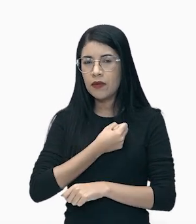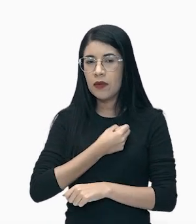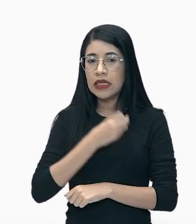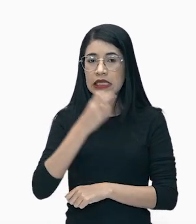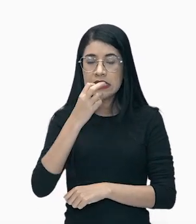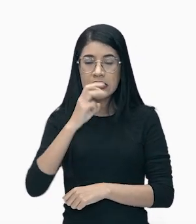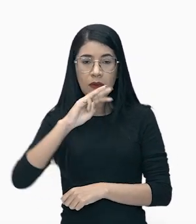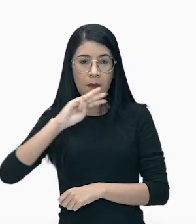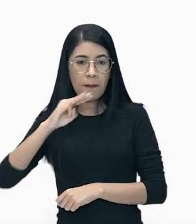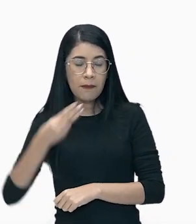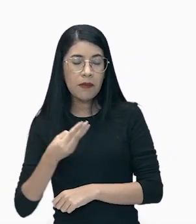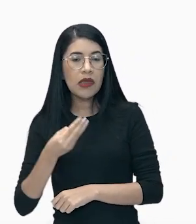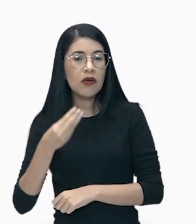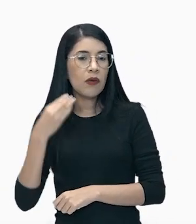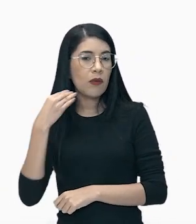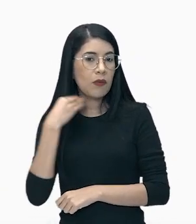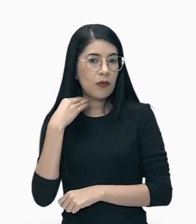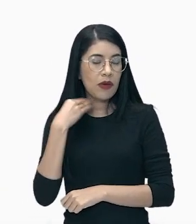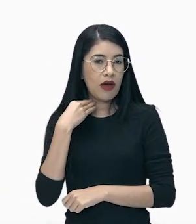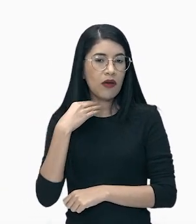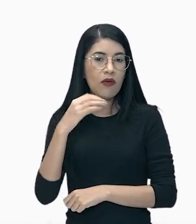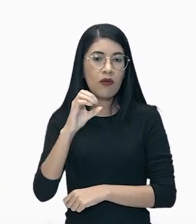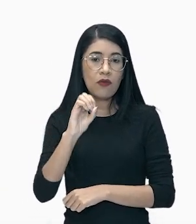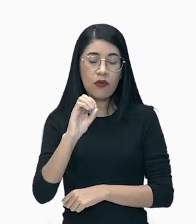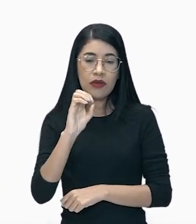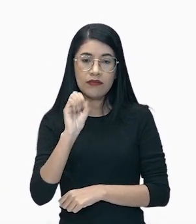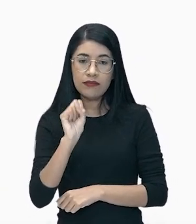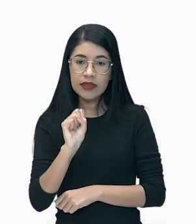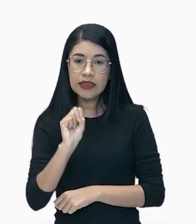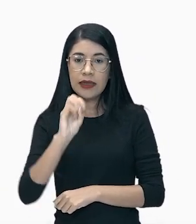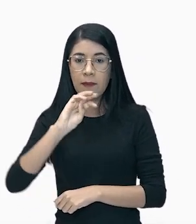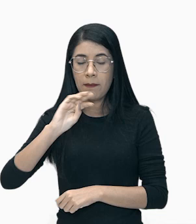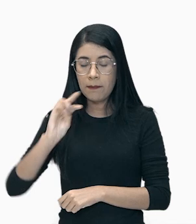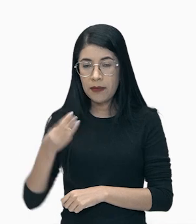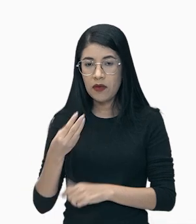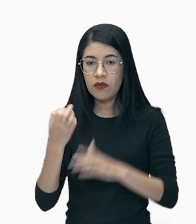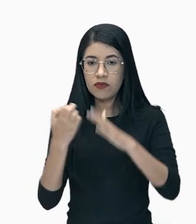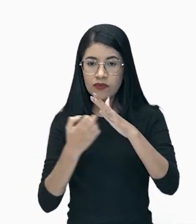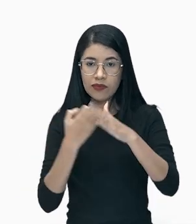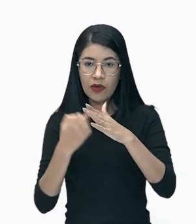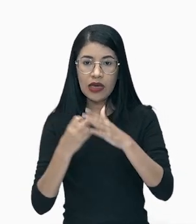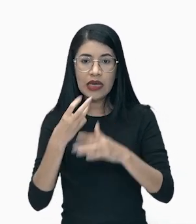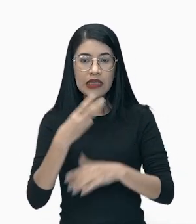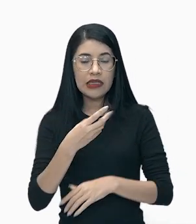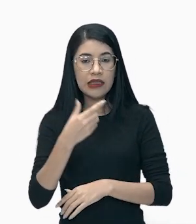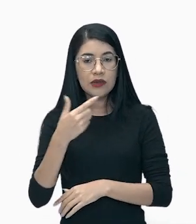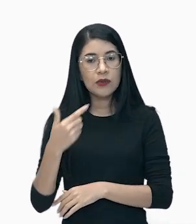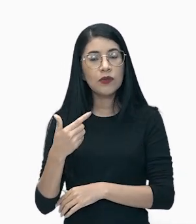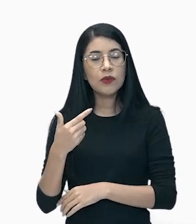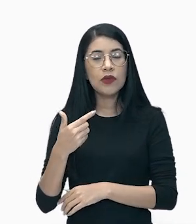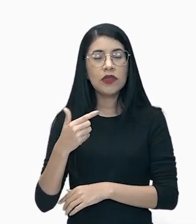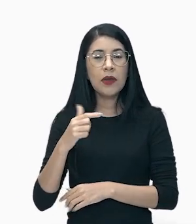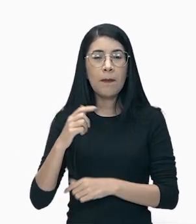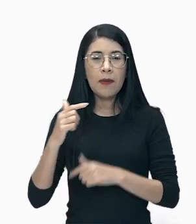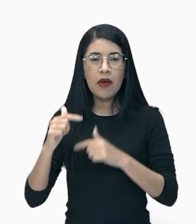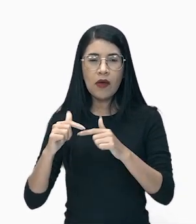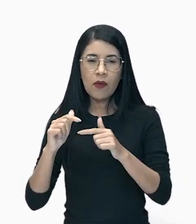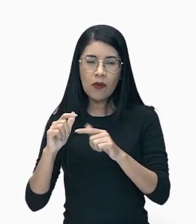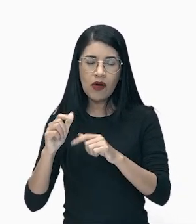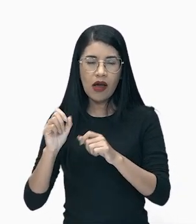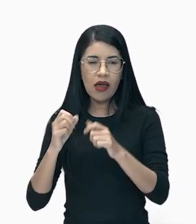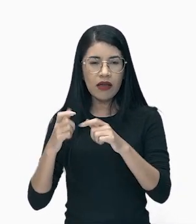bancos, 80 mil fábricas, 32 mil casas comerciais faliram que